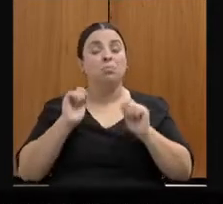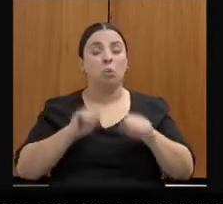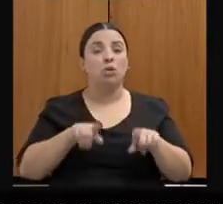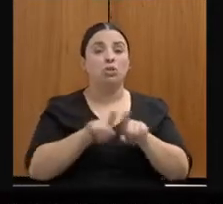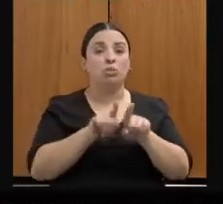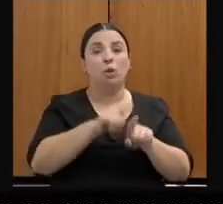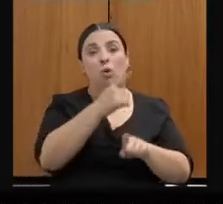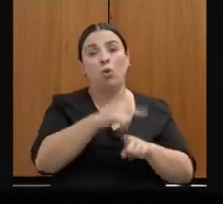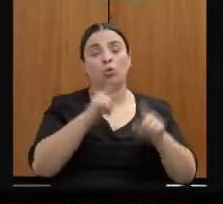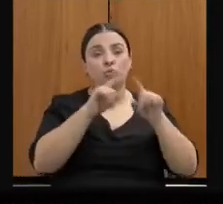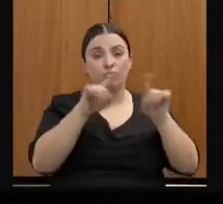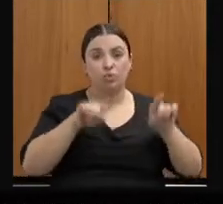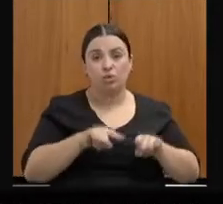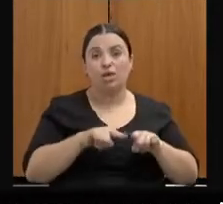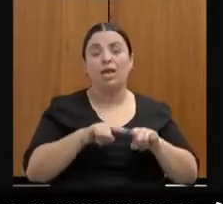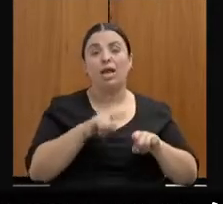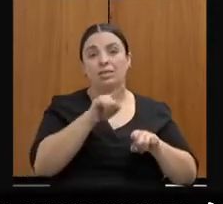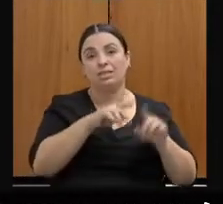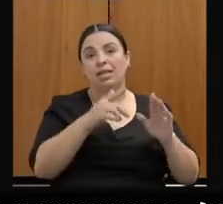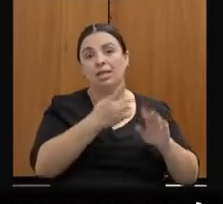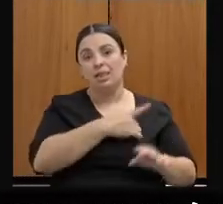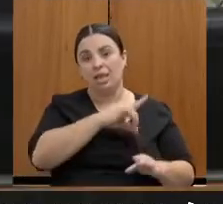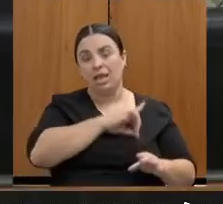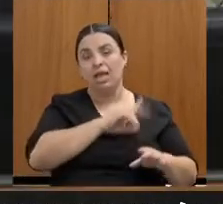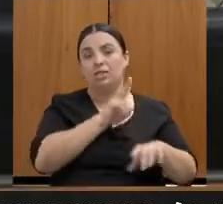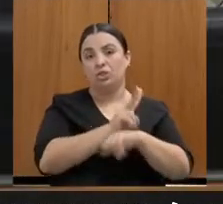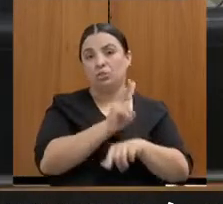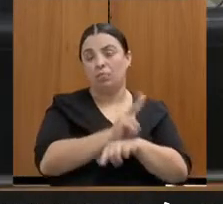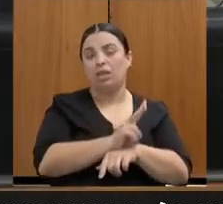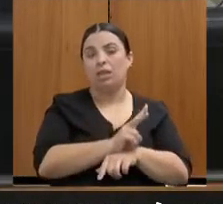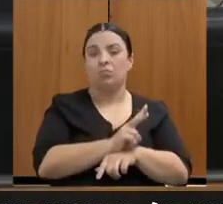agirem da mesma forma. Certo.